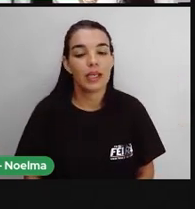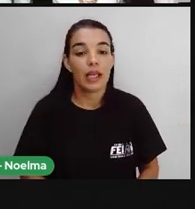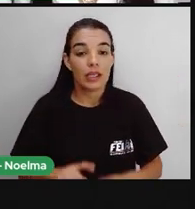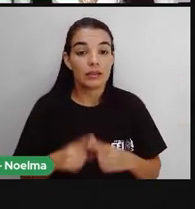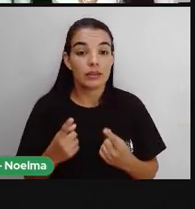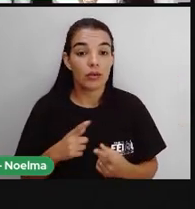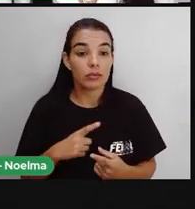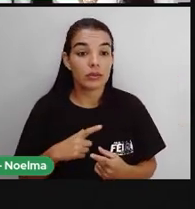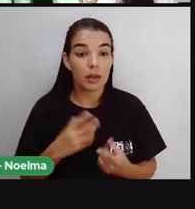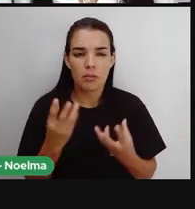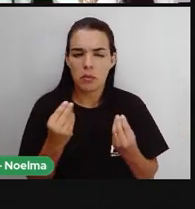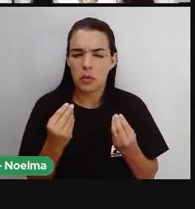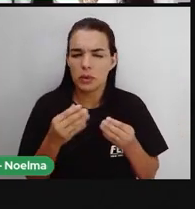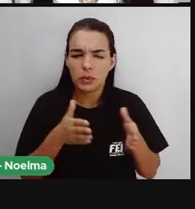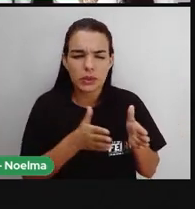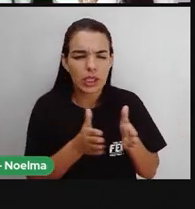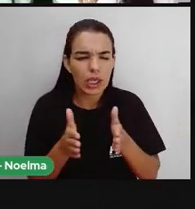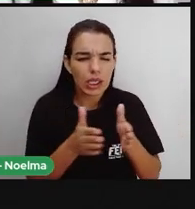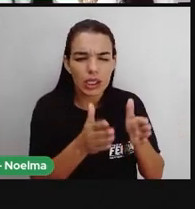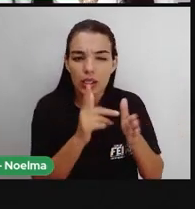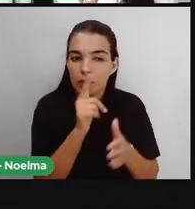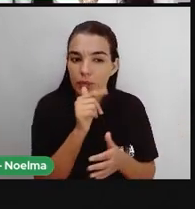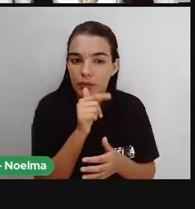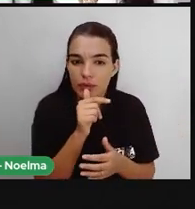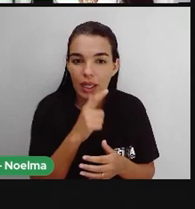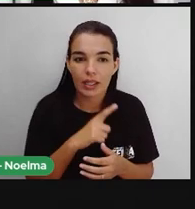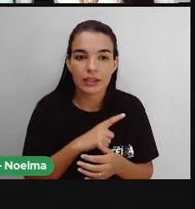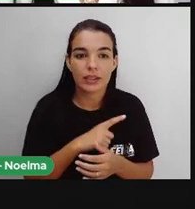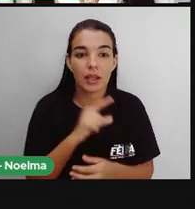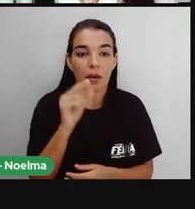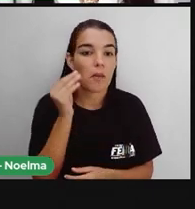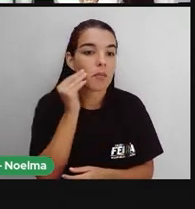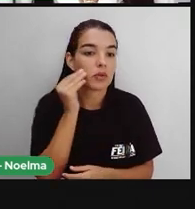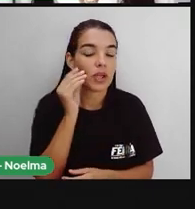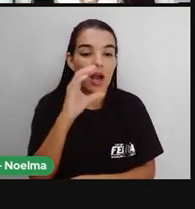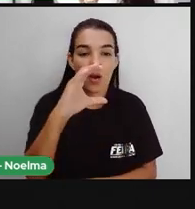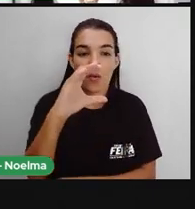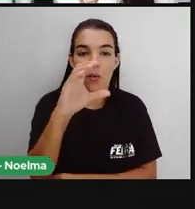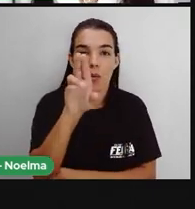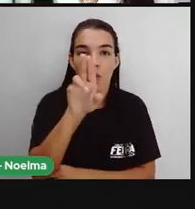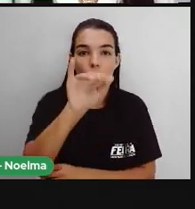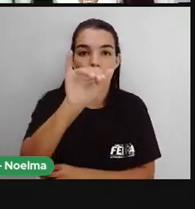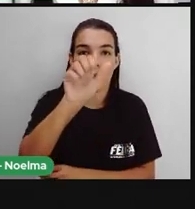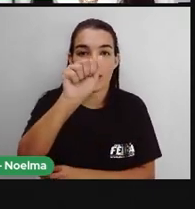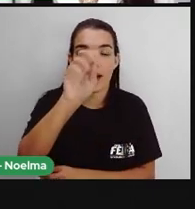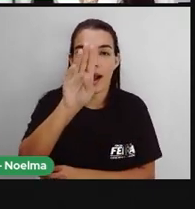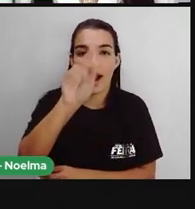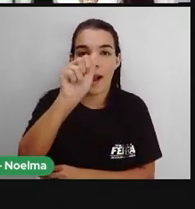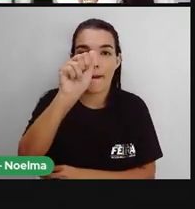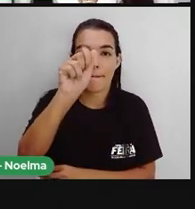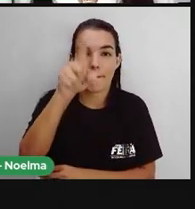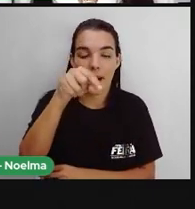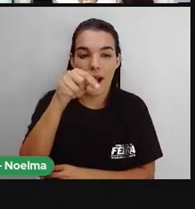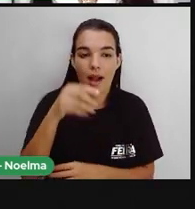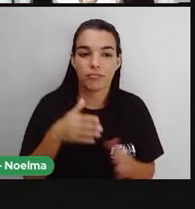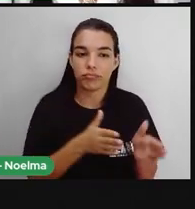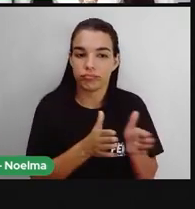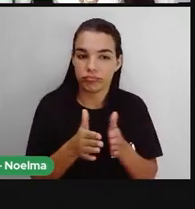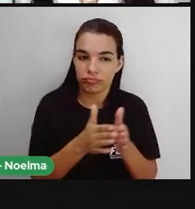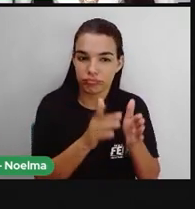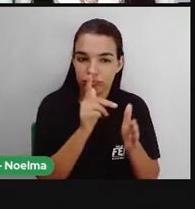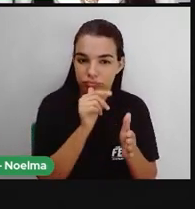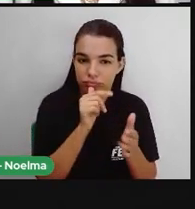Dentre os inúmeros rios da região, podemos destacar aí, o rio Cuiabá, rio Taquarim, rio Itiquira,